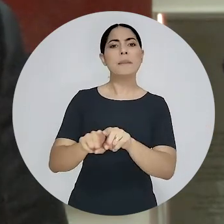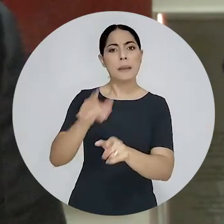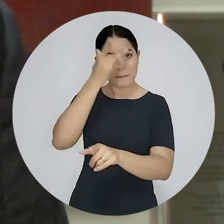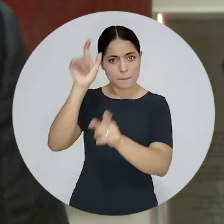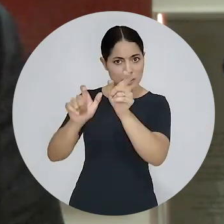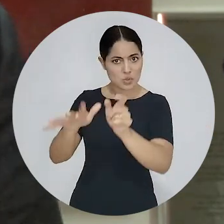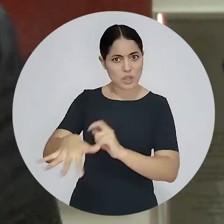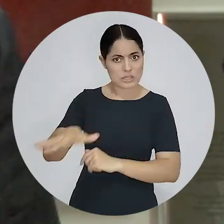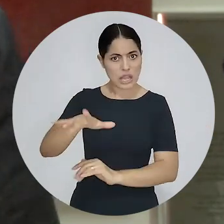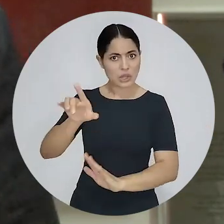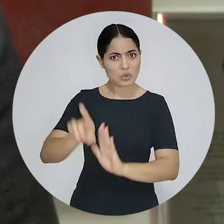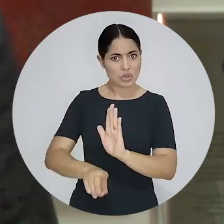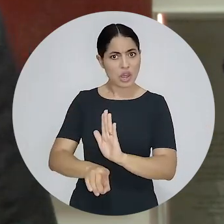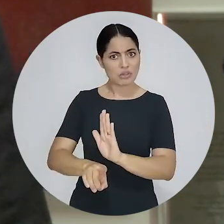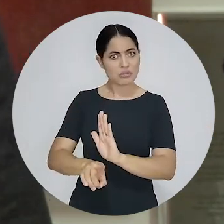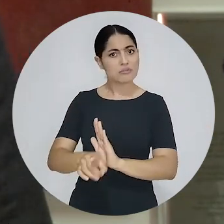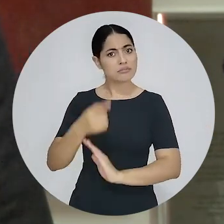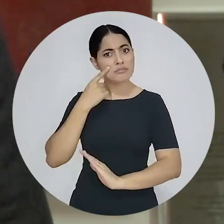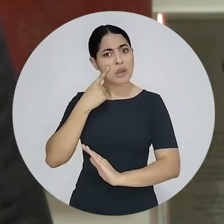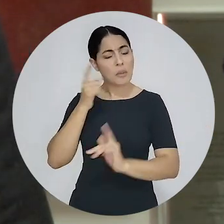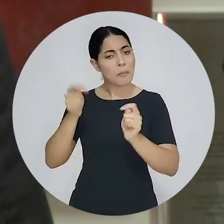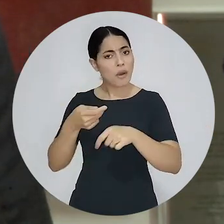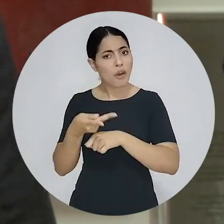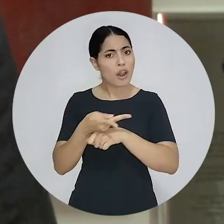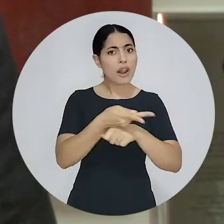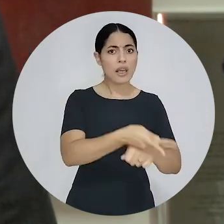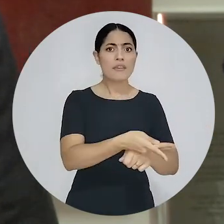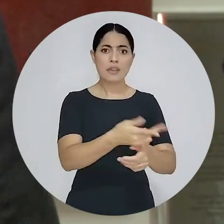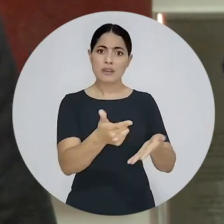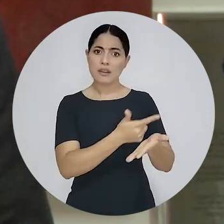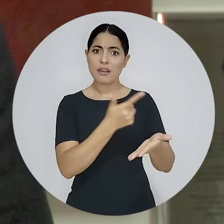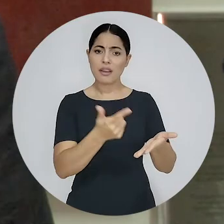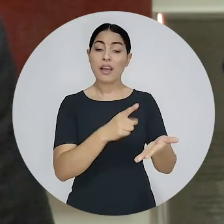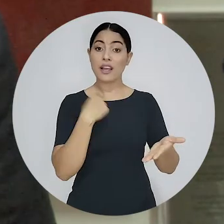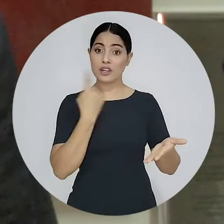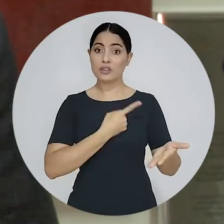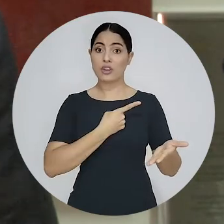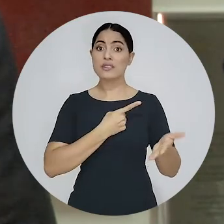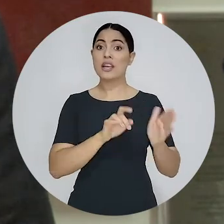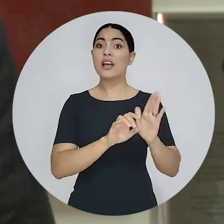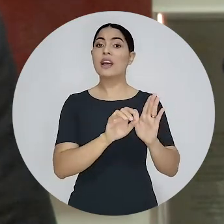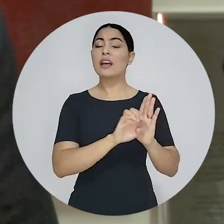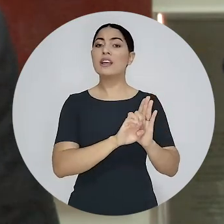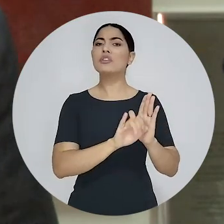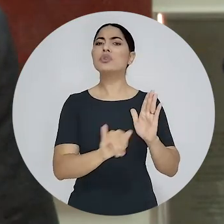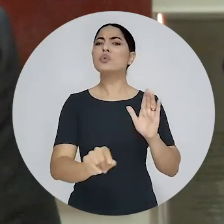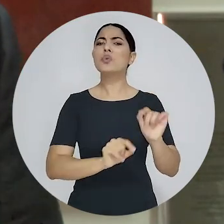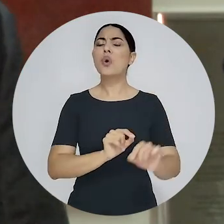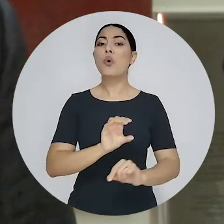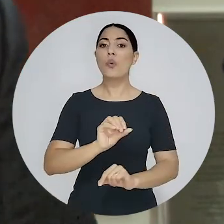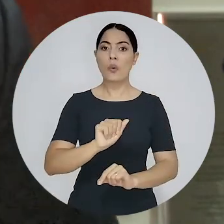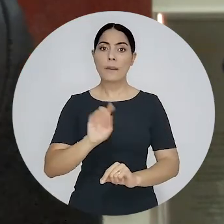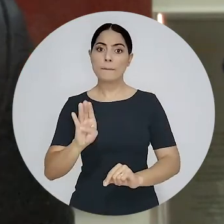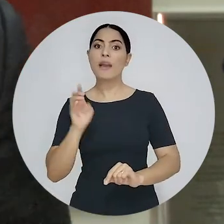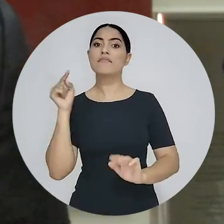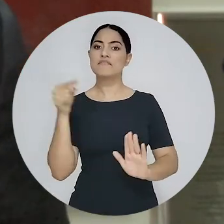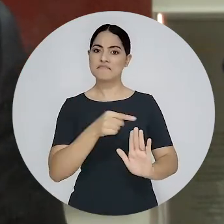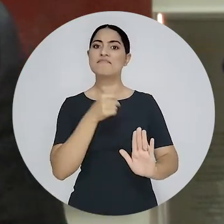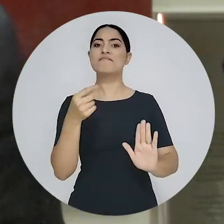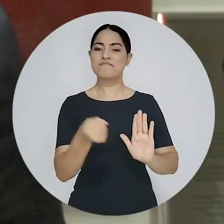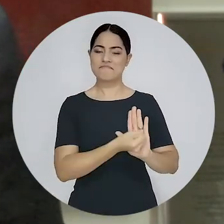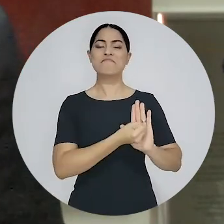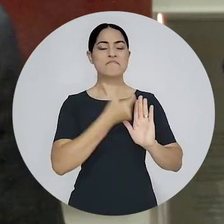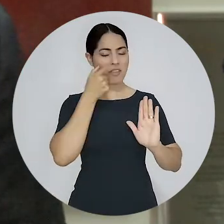realmente amam o direito, possam ler a obra, procurar a obra que é da nossa editora da OAB, porque efetivamente é uma obra